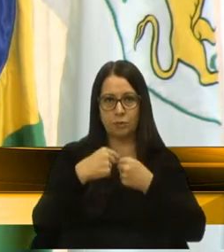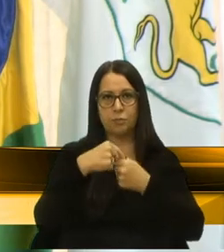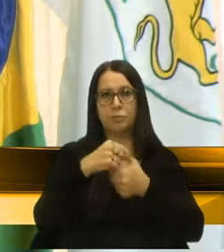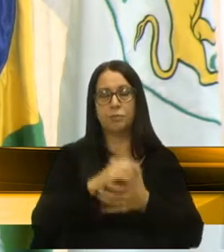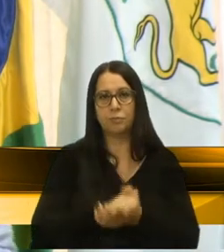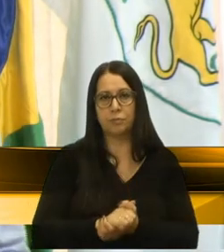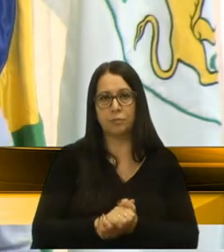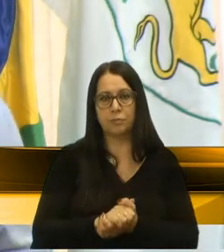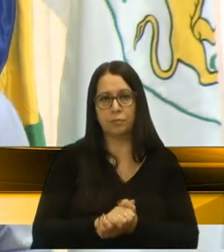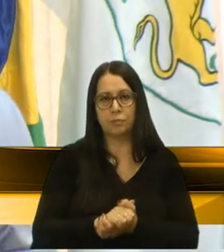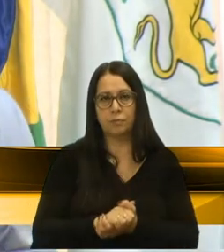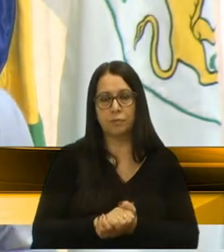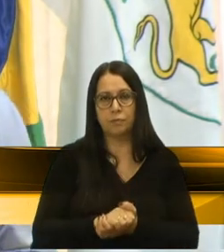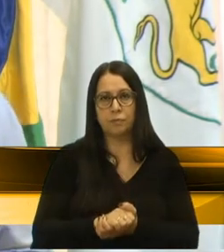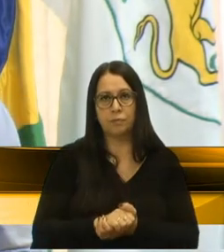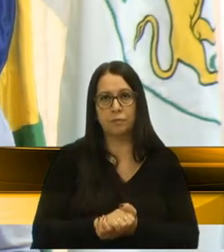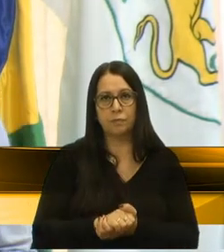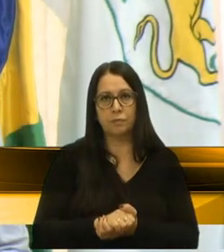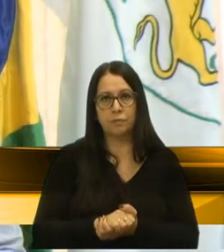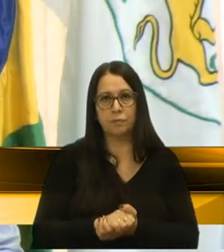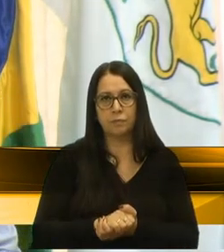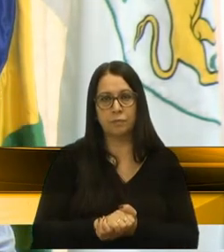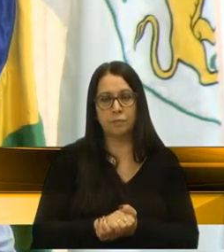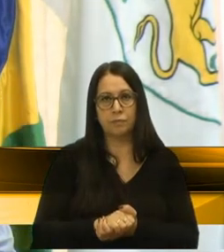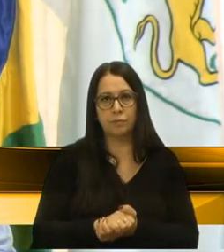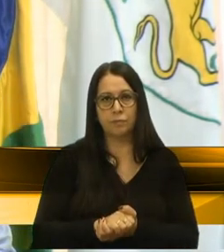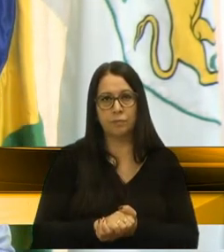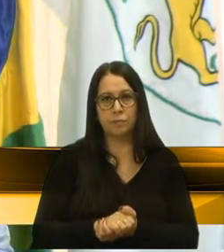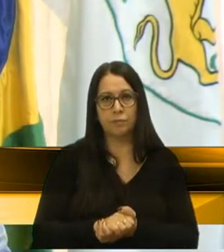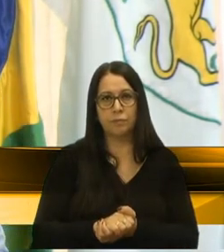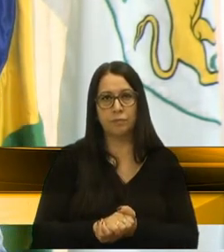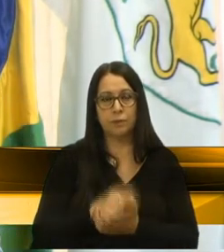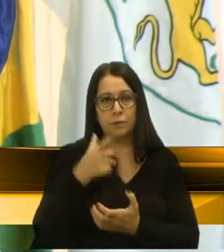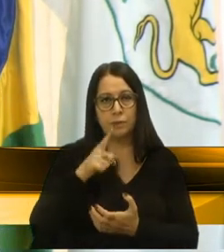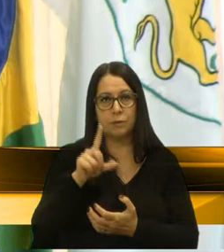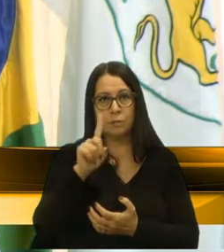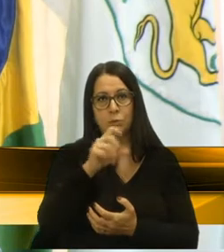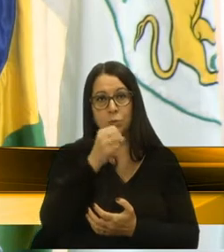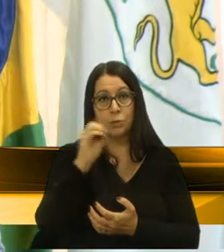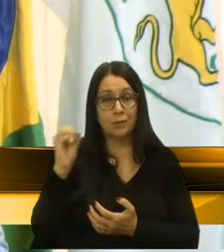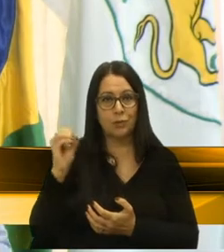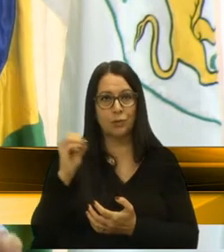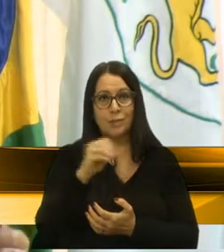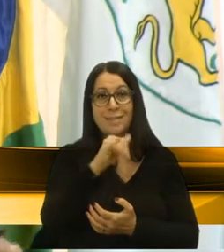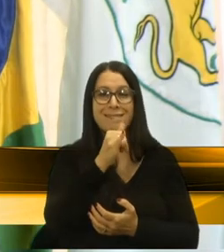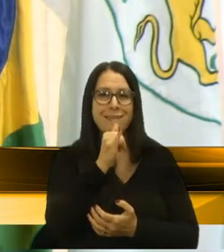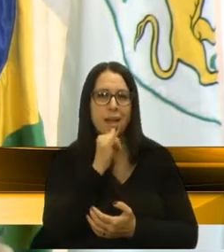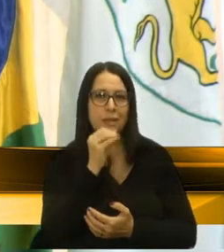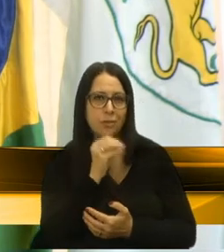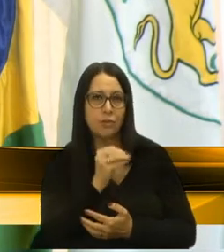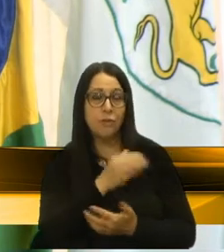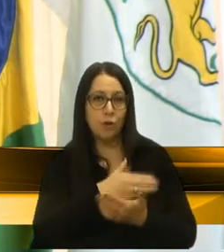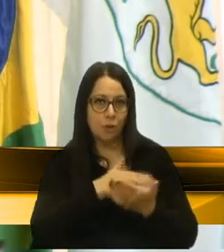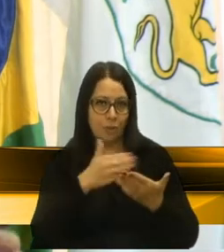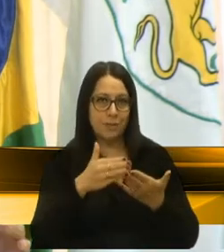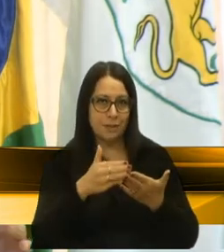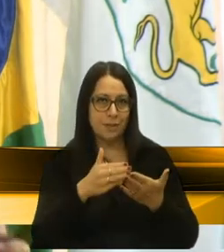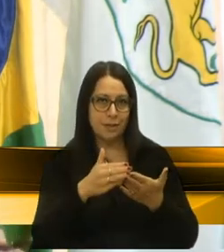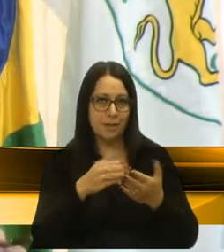recebeu 1.800 testes do Ministério da Saúde e vai começar